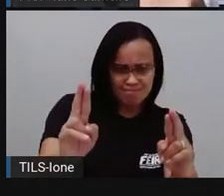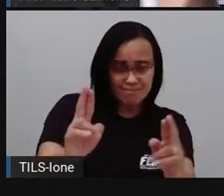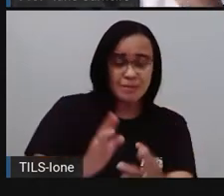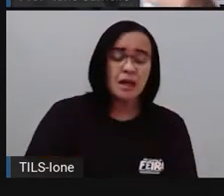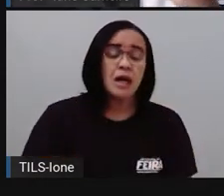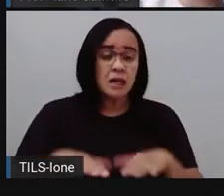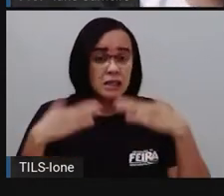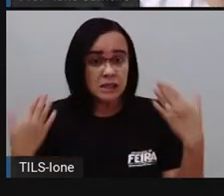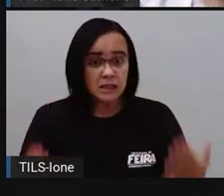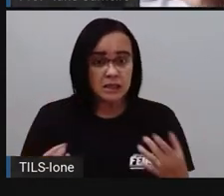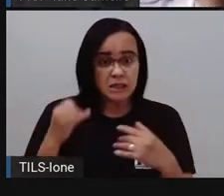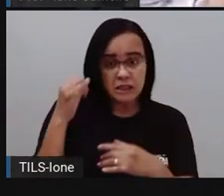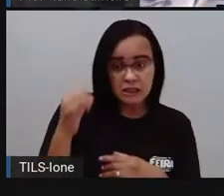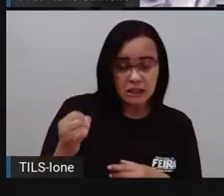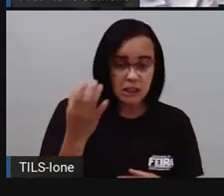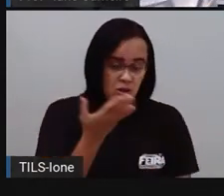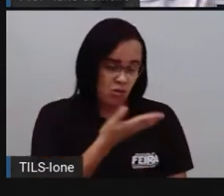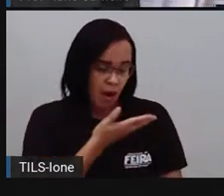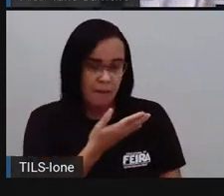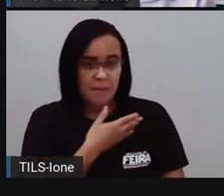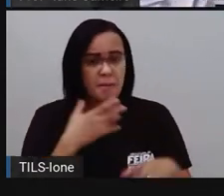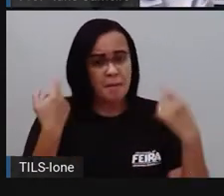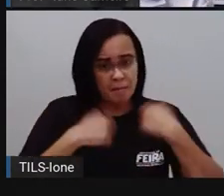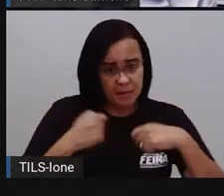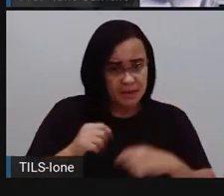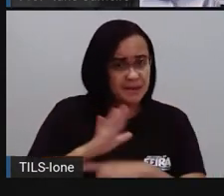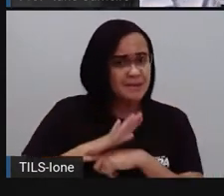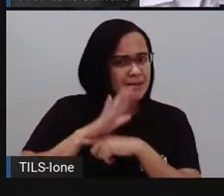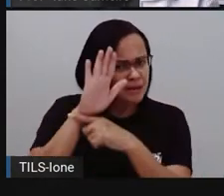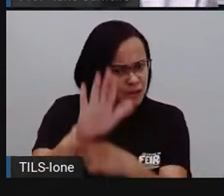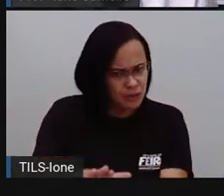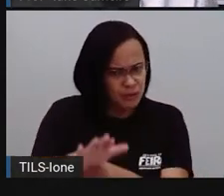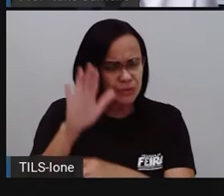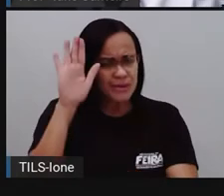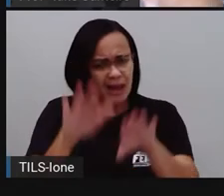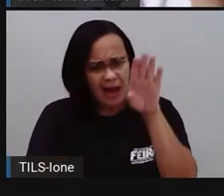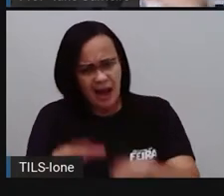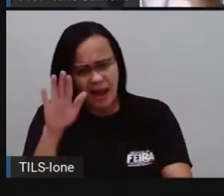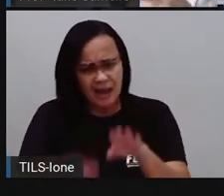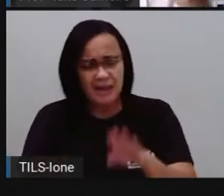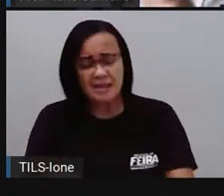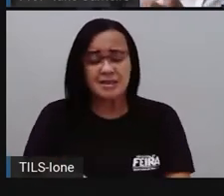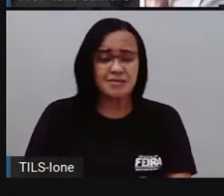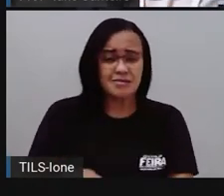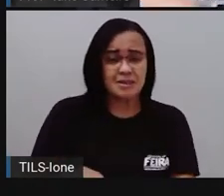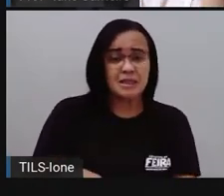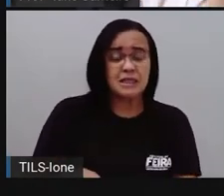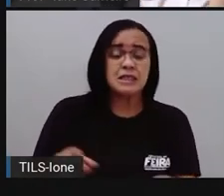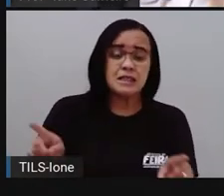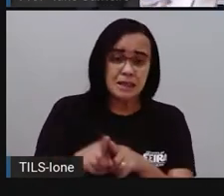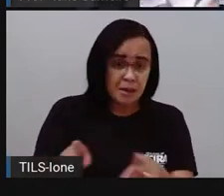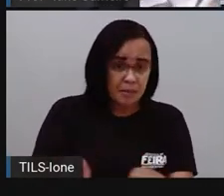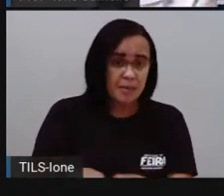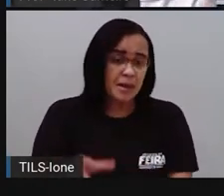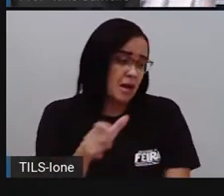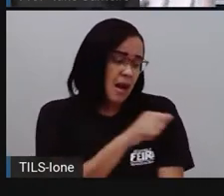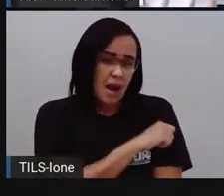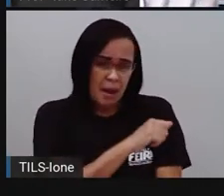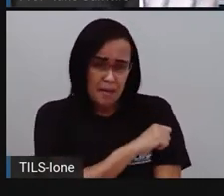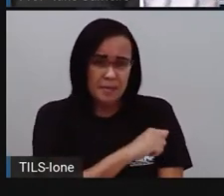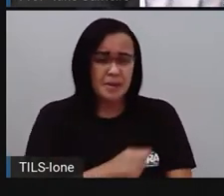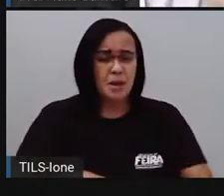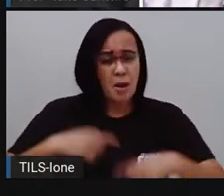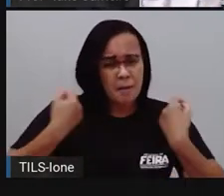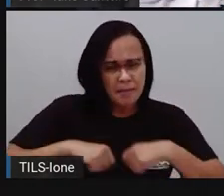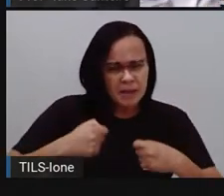Tem um colega que precisa de um pouco mais de tempo pra entender o que a Pró tá explicando, né? Tem uma pessoa que fala uma língua diferente